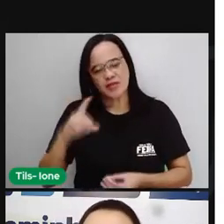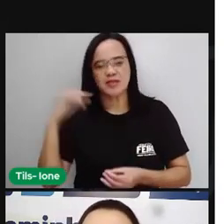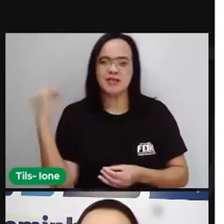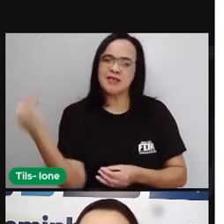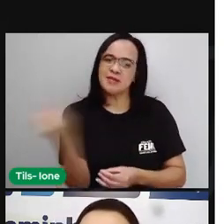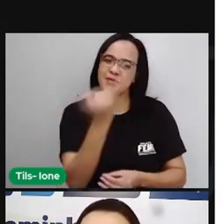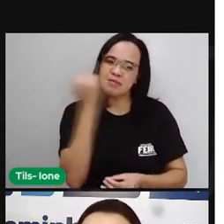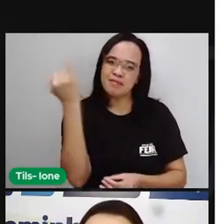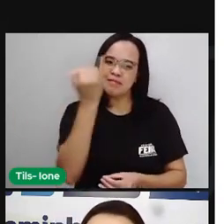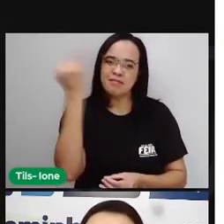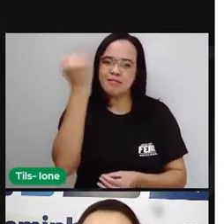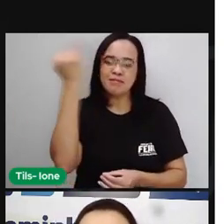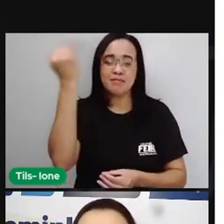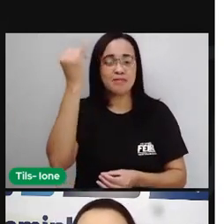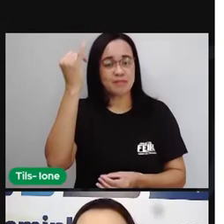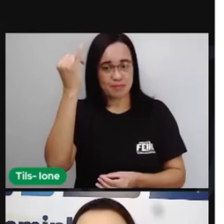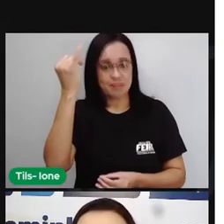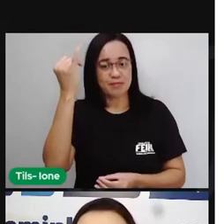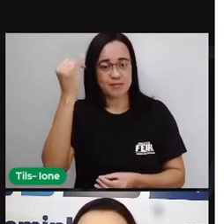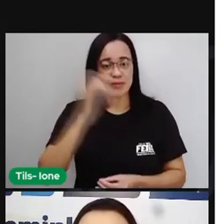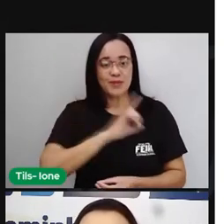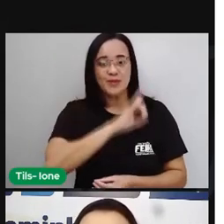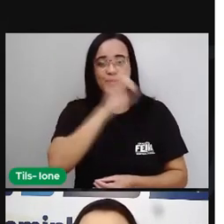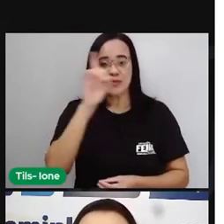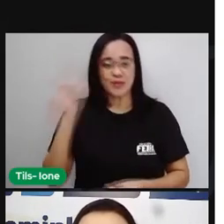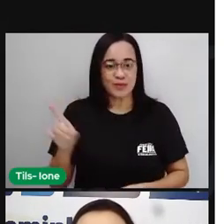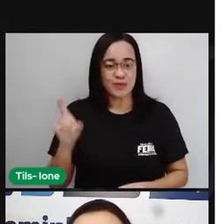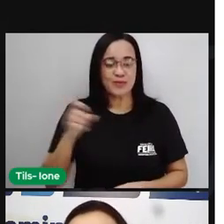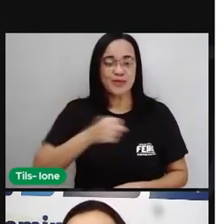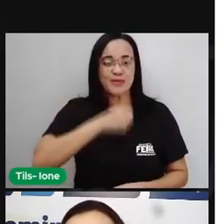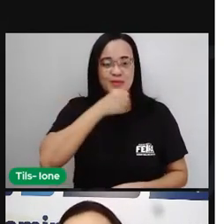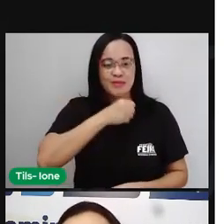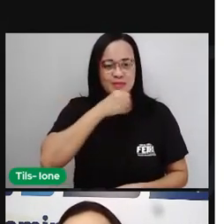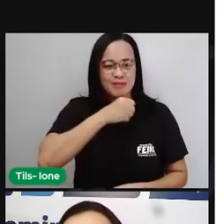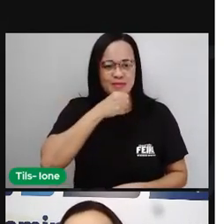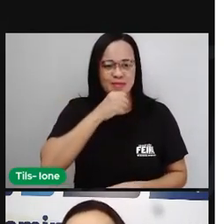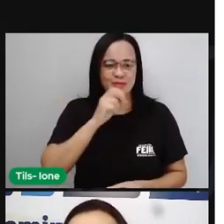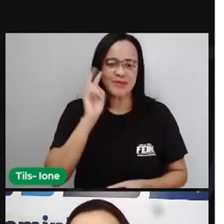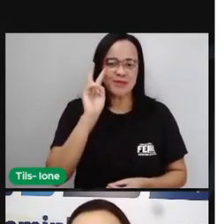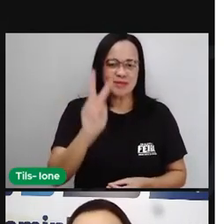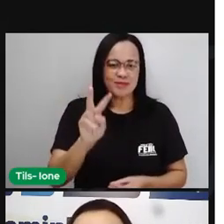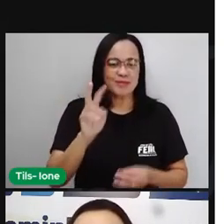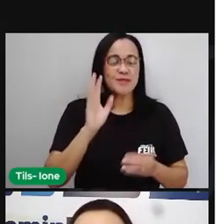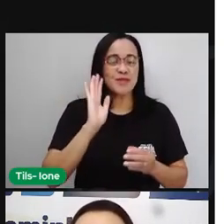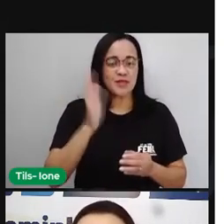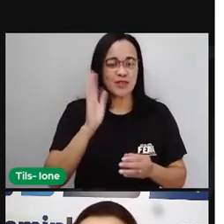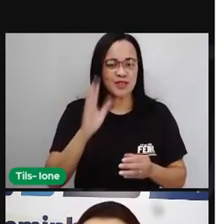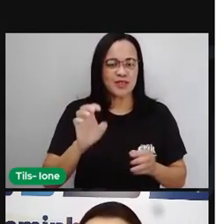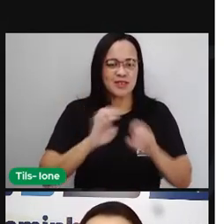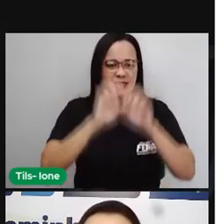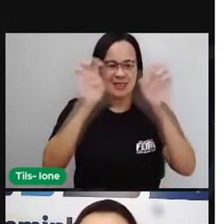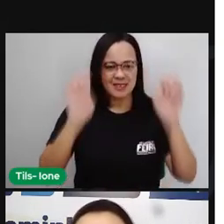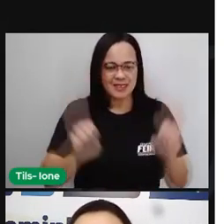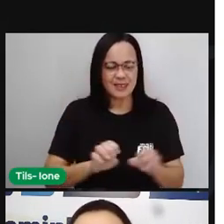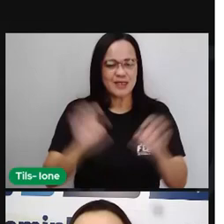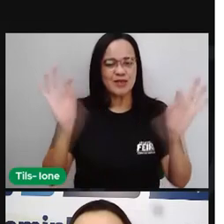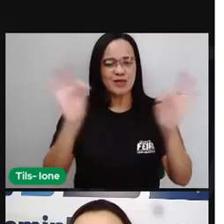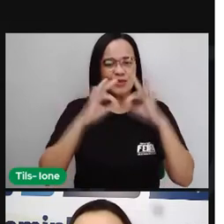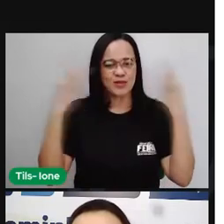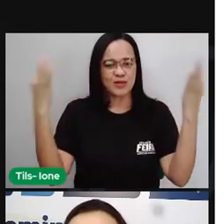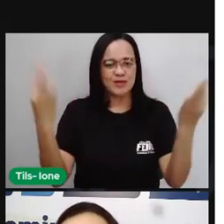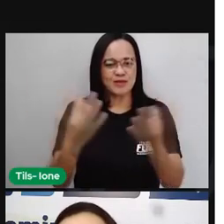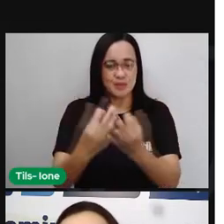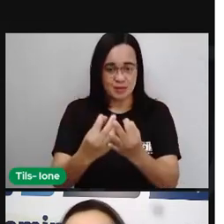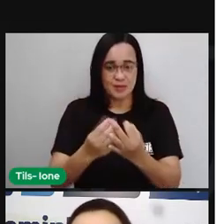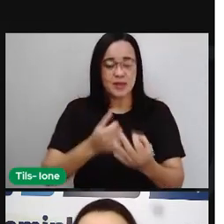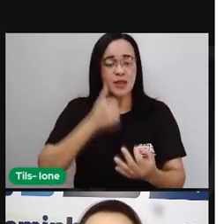não é? Que dia importante, o dia da vovó. A gente já observou aí em relação às estruturas familiares, né? O quanto